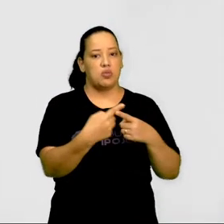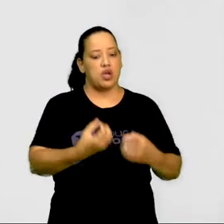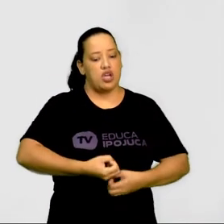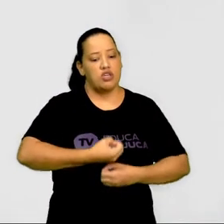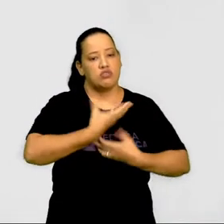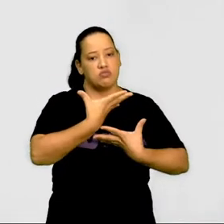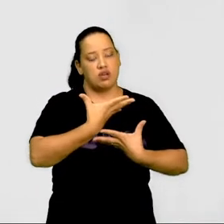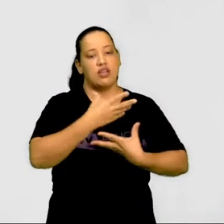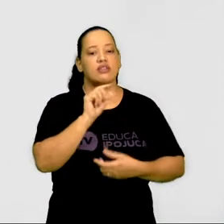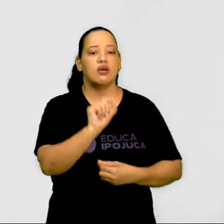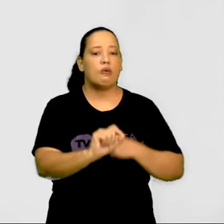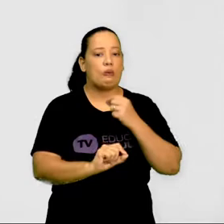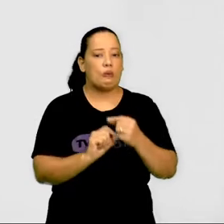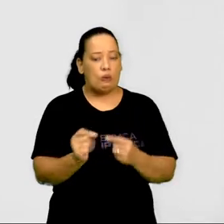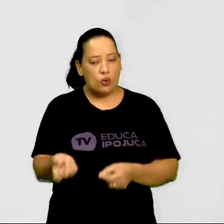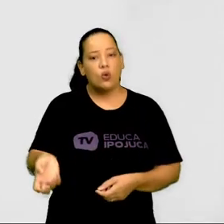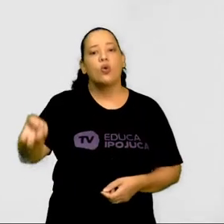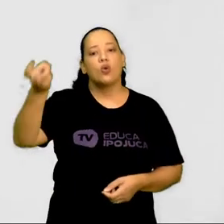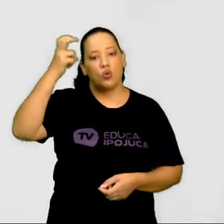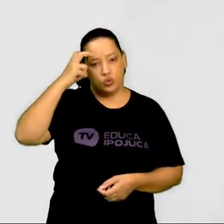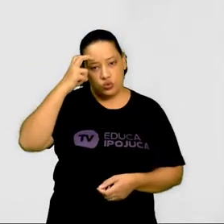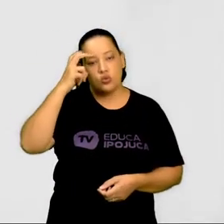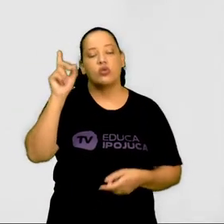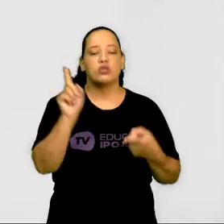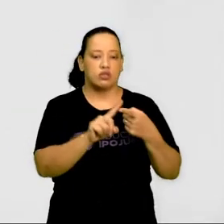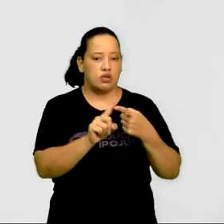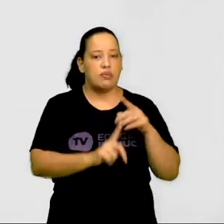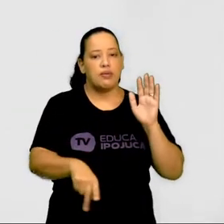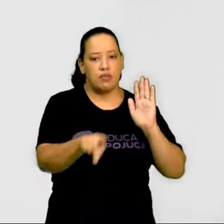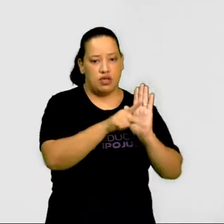cultural e também uma expressão da arte visual.